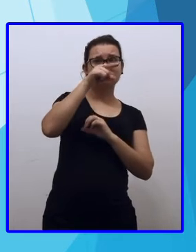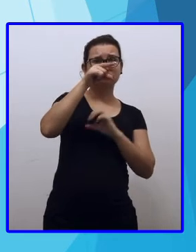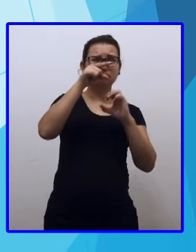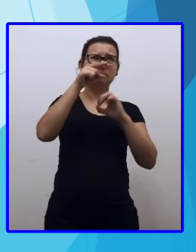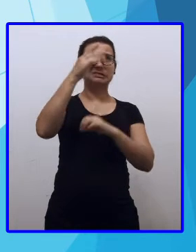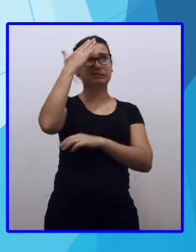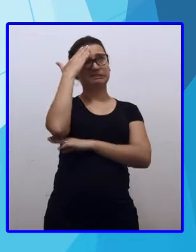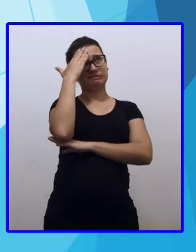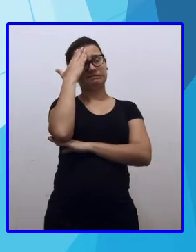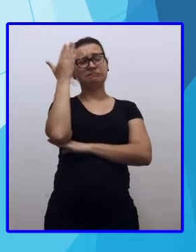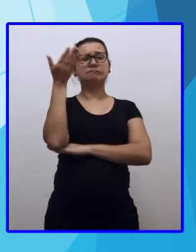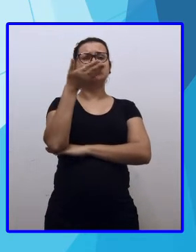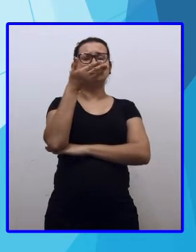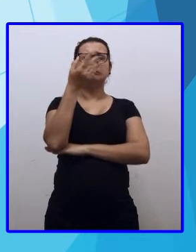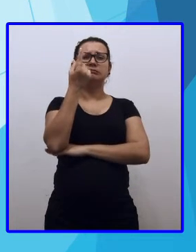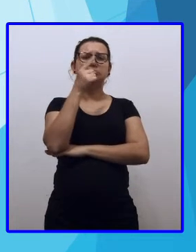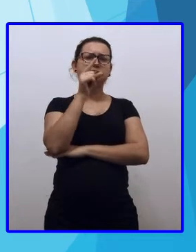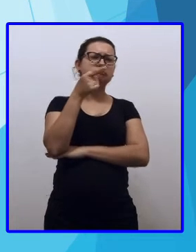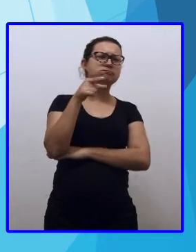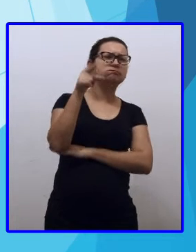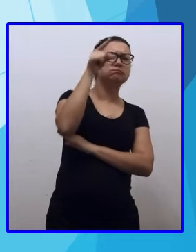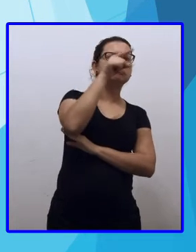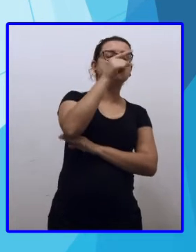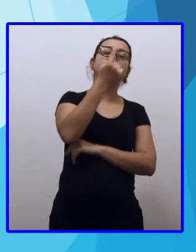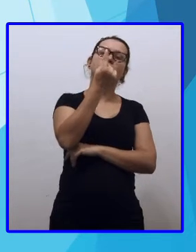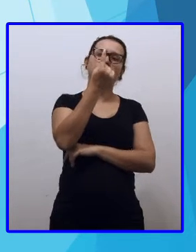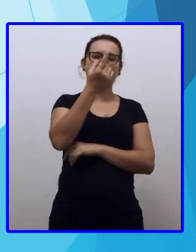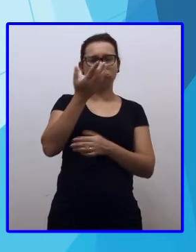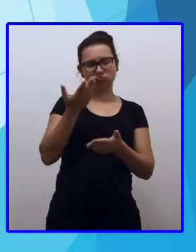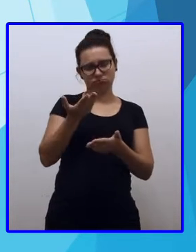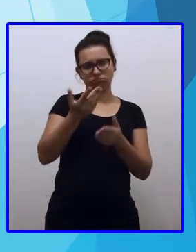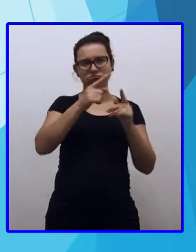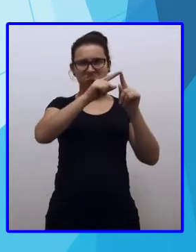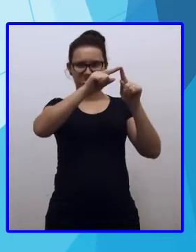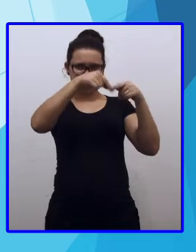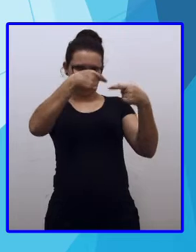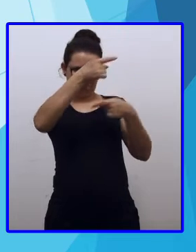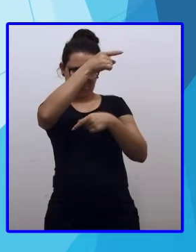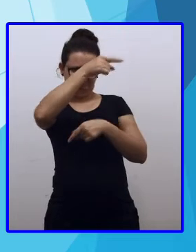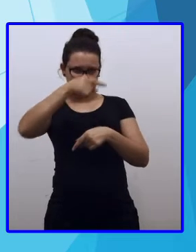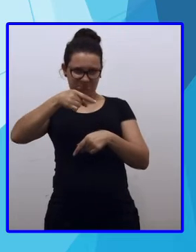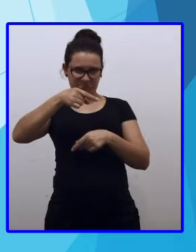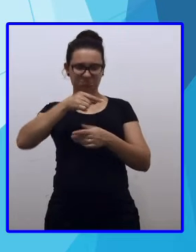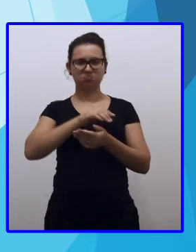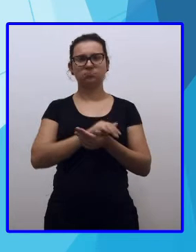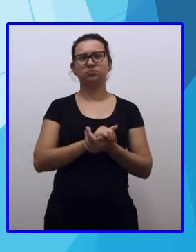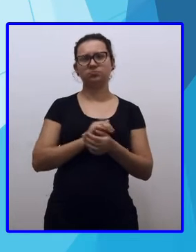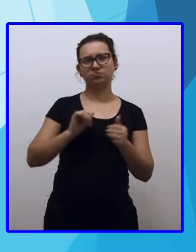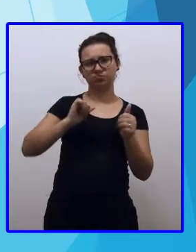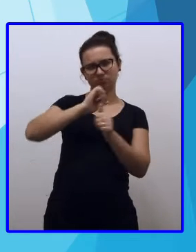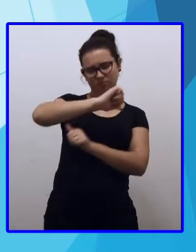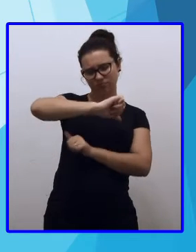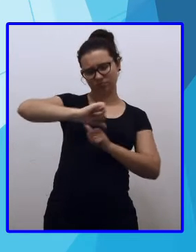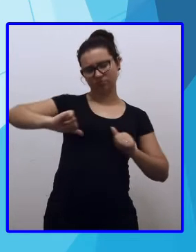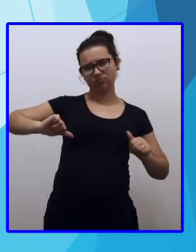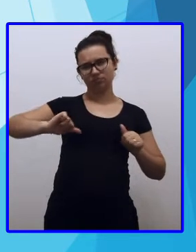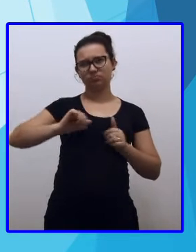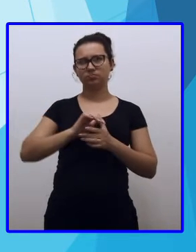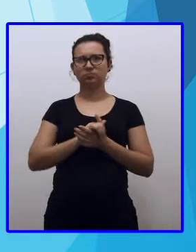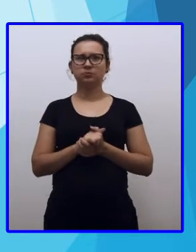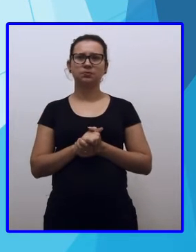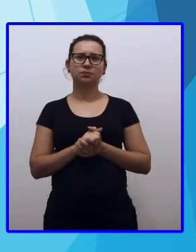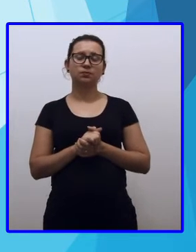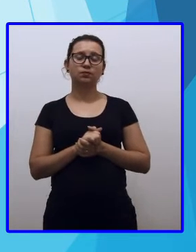Deus. E agora? Vamos olhar na última ordem? Um. Agora dá. Um. Faço a troca. Ficou valendo zero.